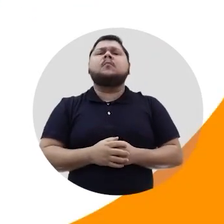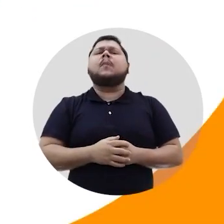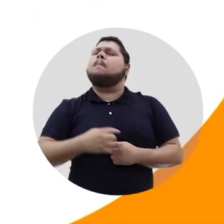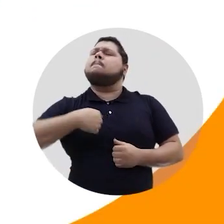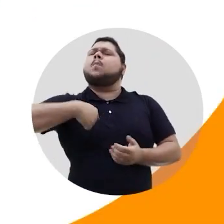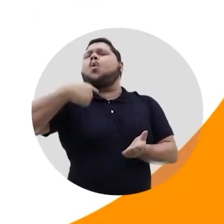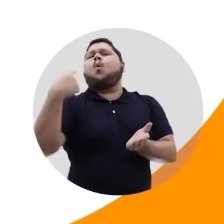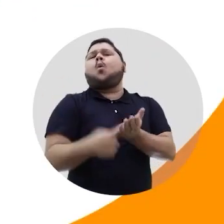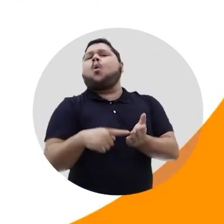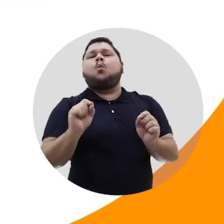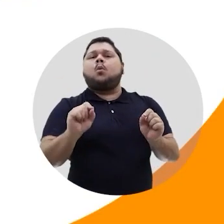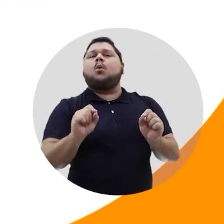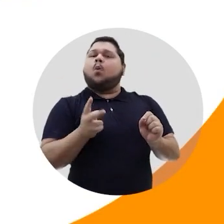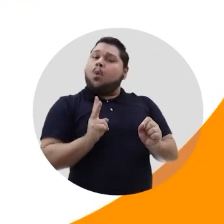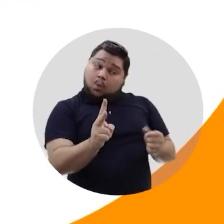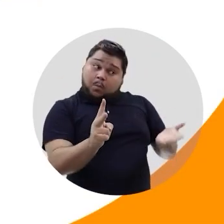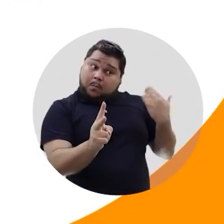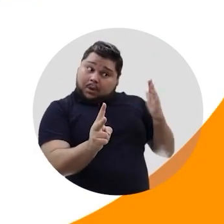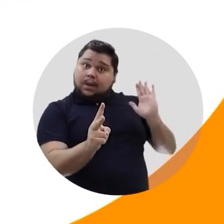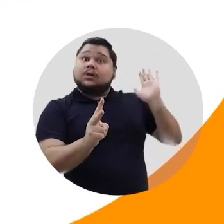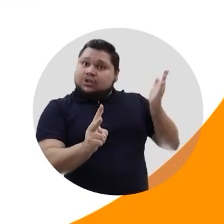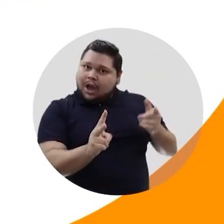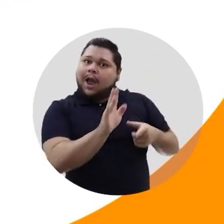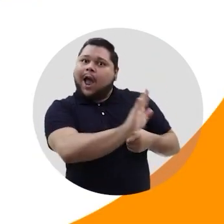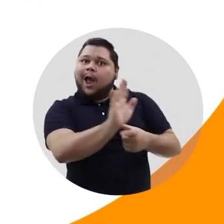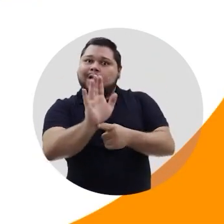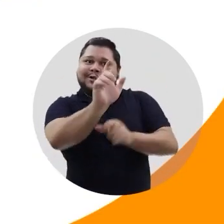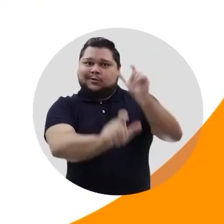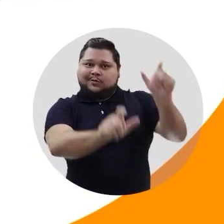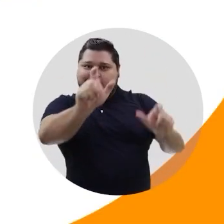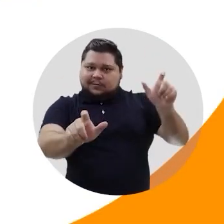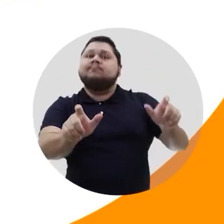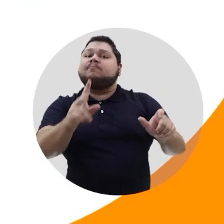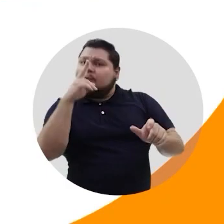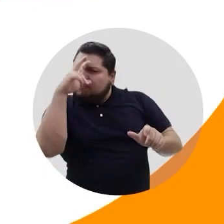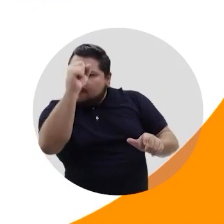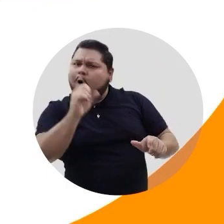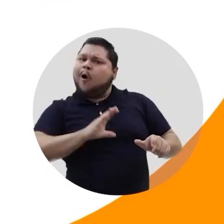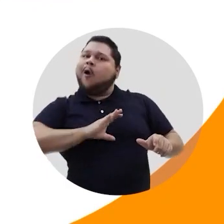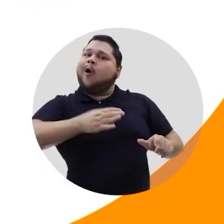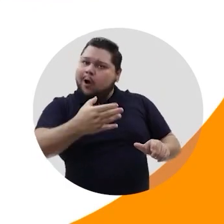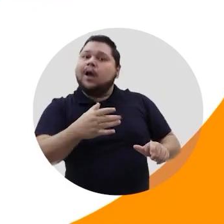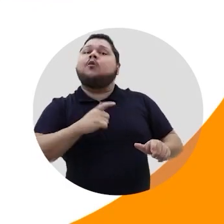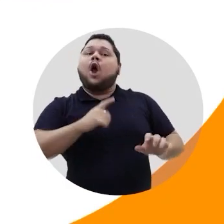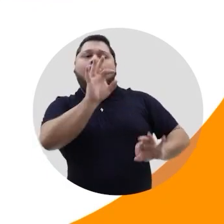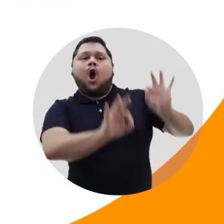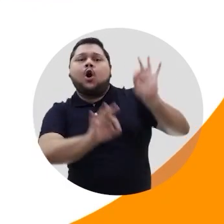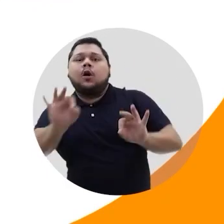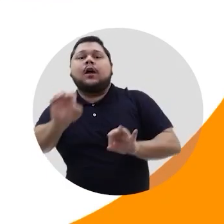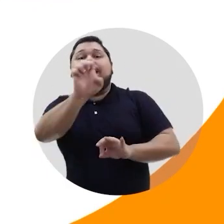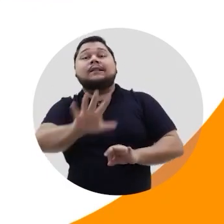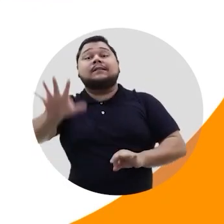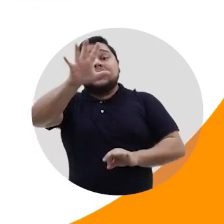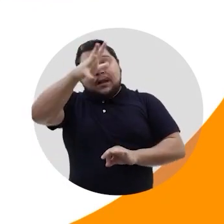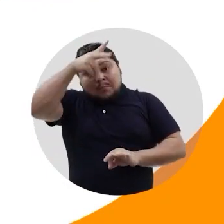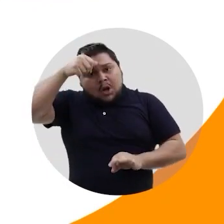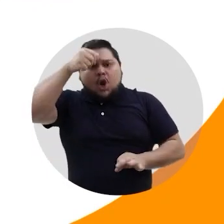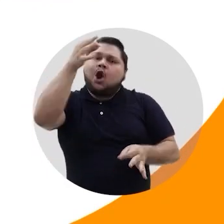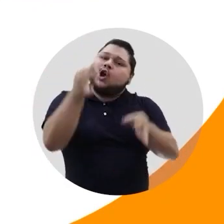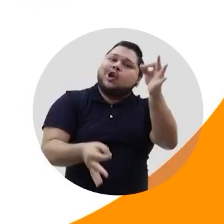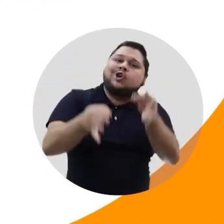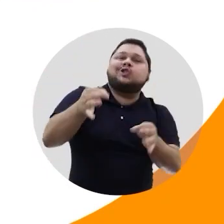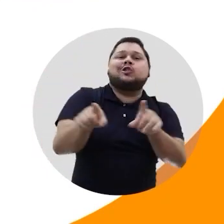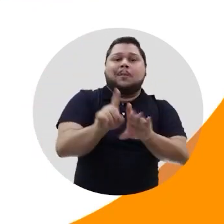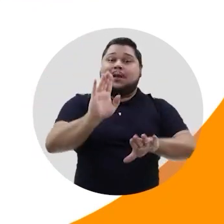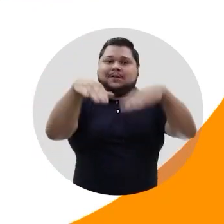Meu compromisso agora É continuar o que sempre fiz Pela nossa gente Com força e coragem Para a construção de um Mato Grosso